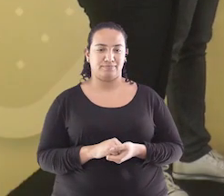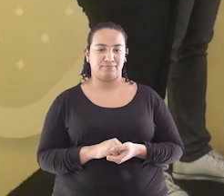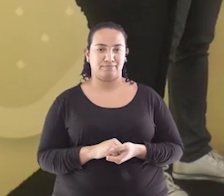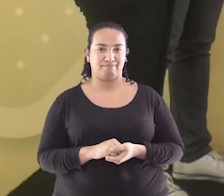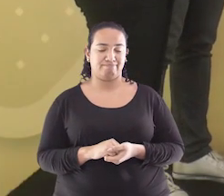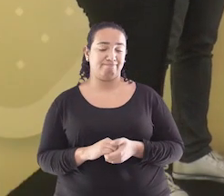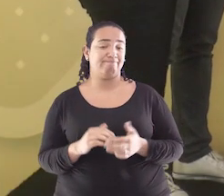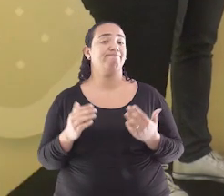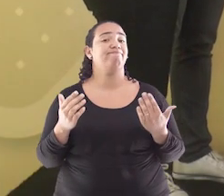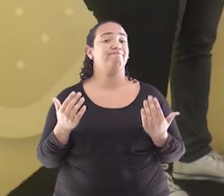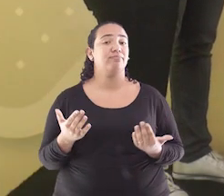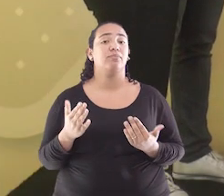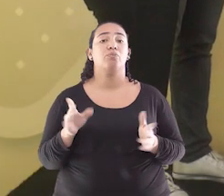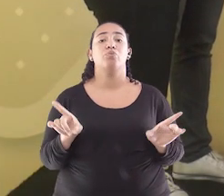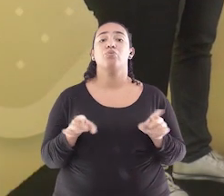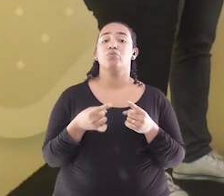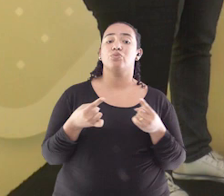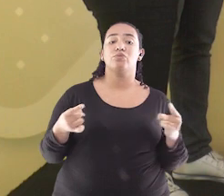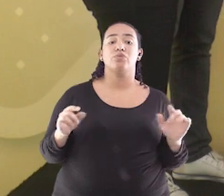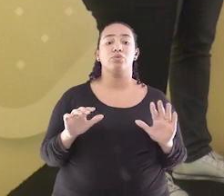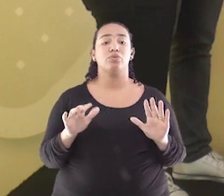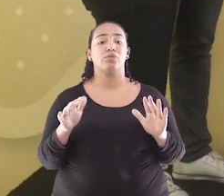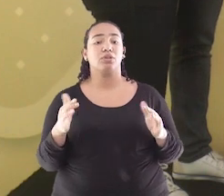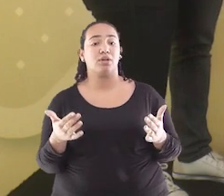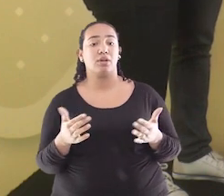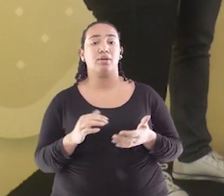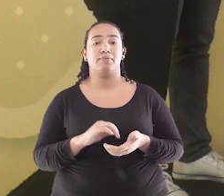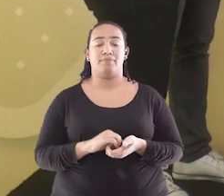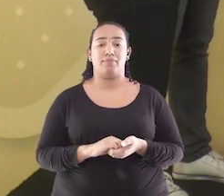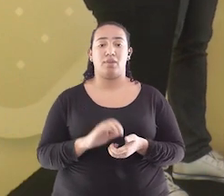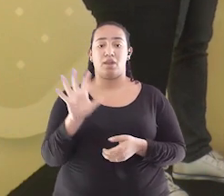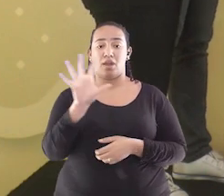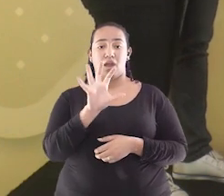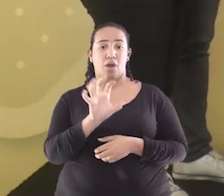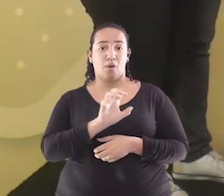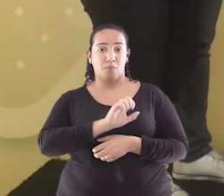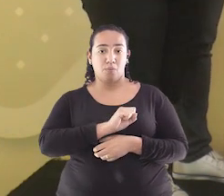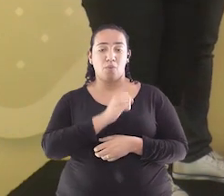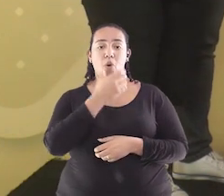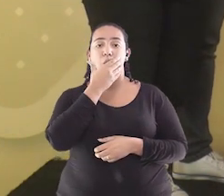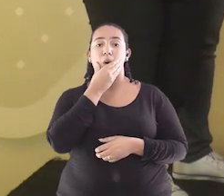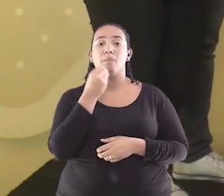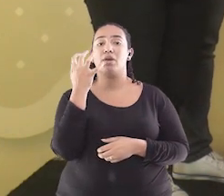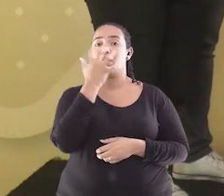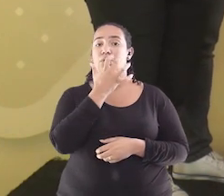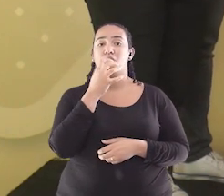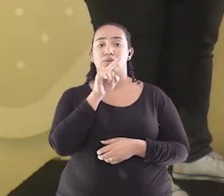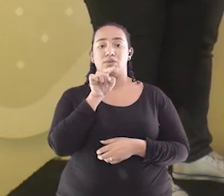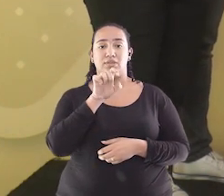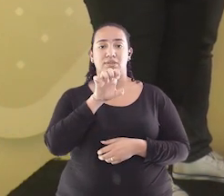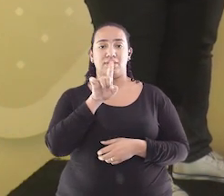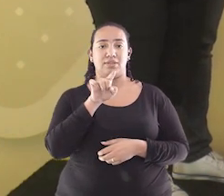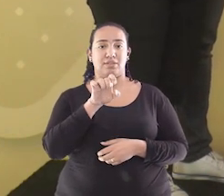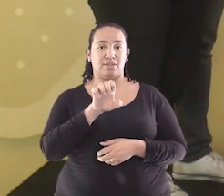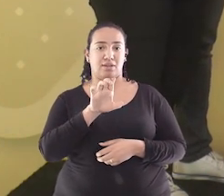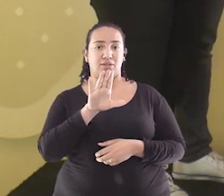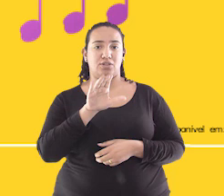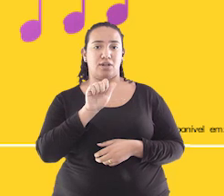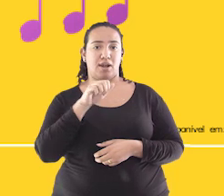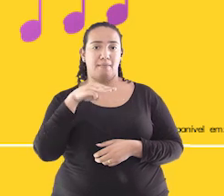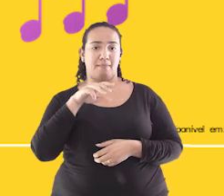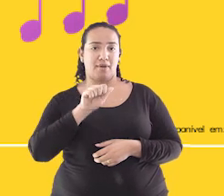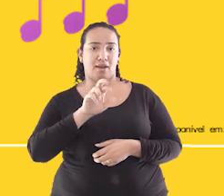Então, Luzinete, qual é a música? É o Amor, com José de Camargo e Luciano. E aí, Fabrício, é essa a música mesmo?